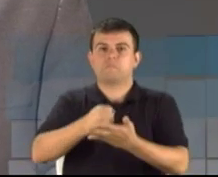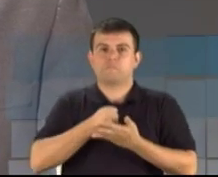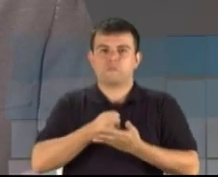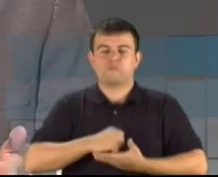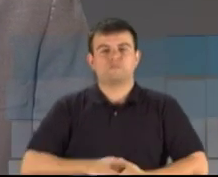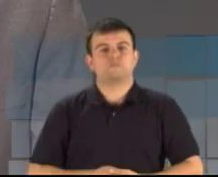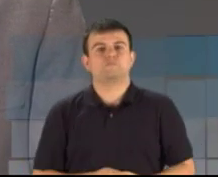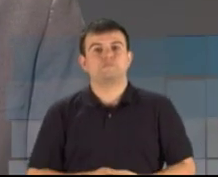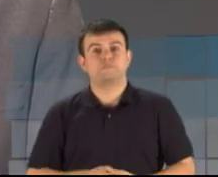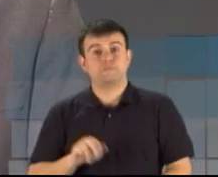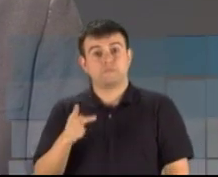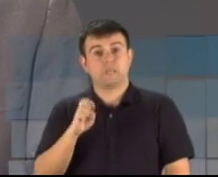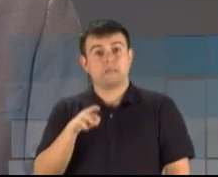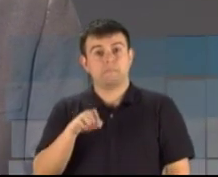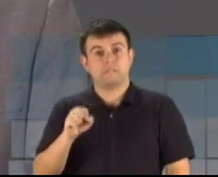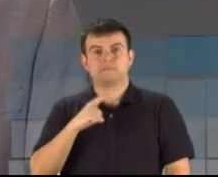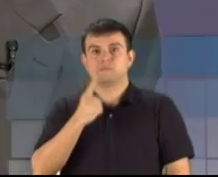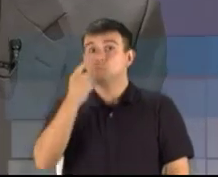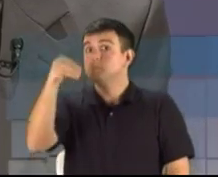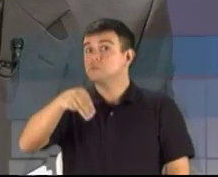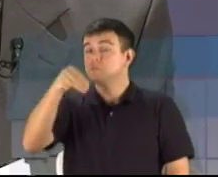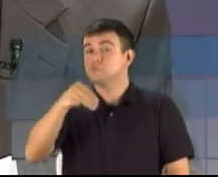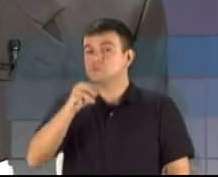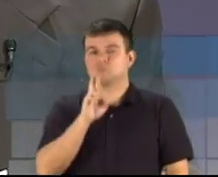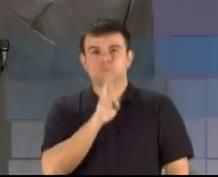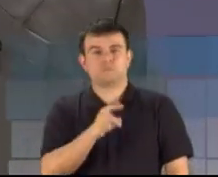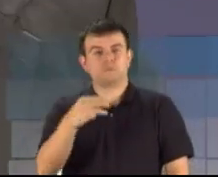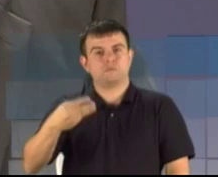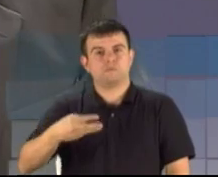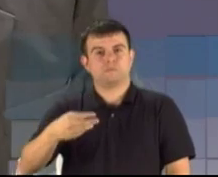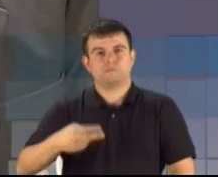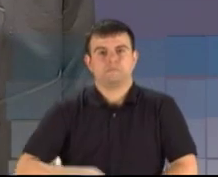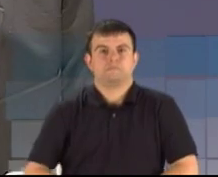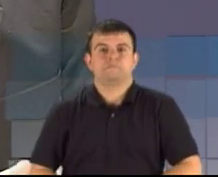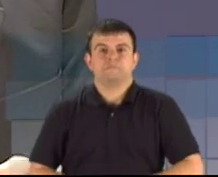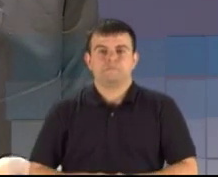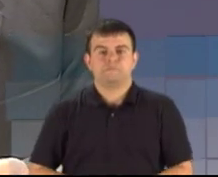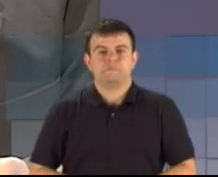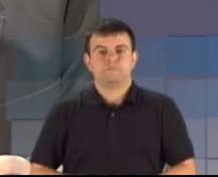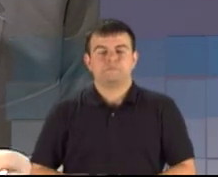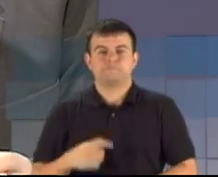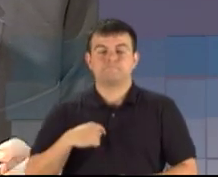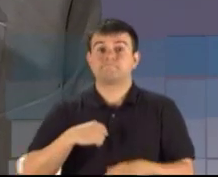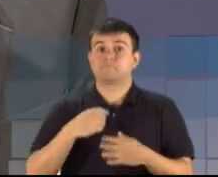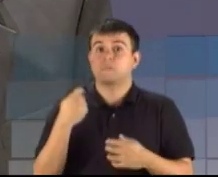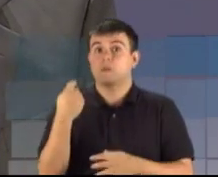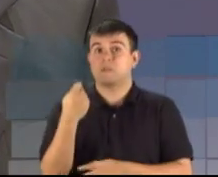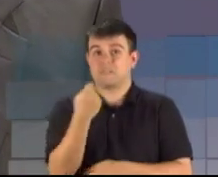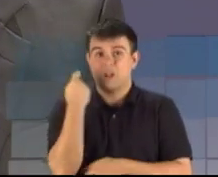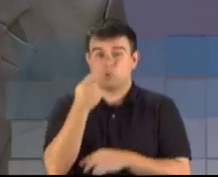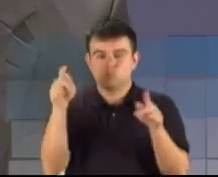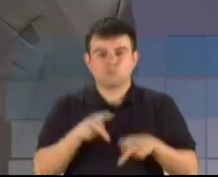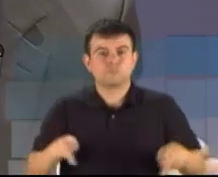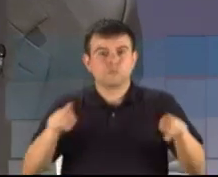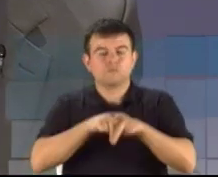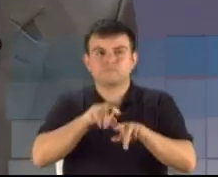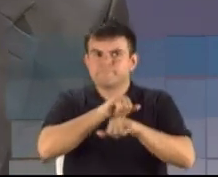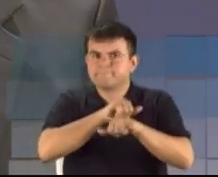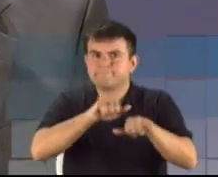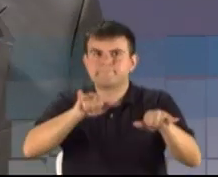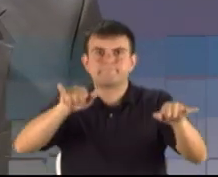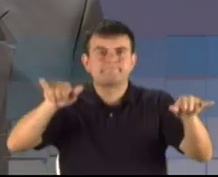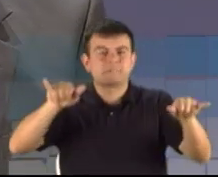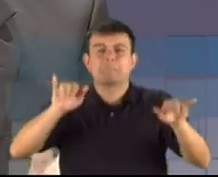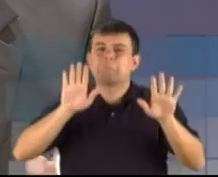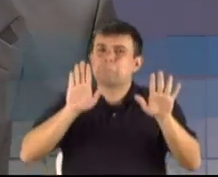Hermes Souza tem um minuto para a réplica. Eu conclamo ao povo gaúcho que pare de escutar e acreditar nas